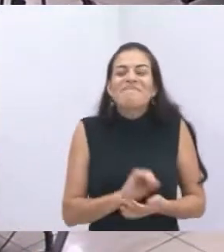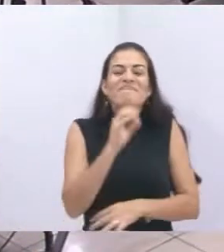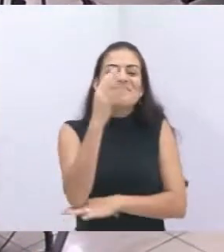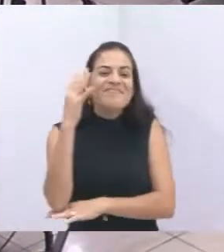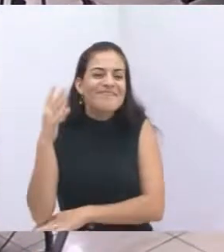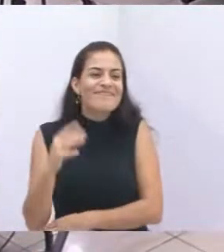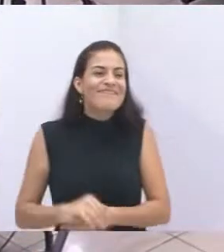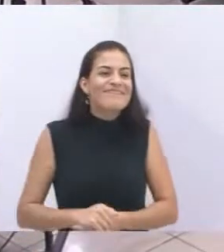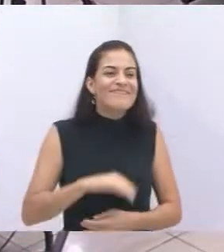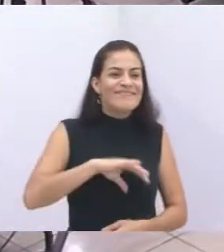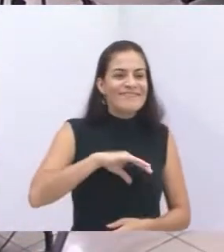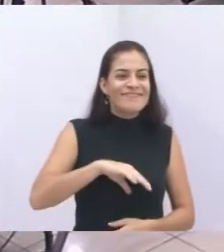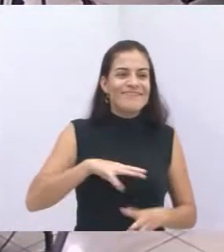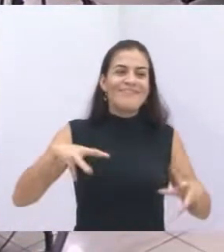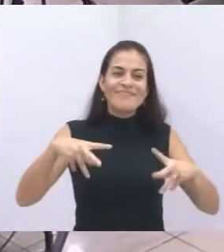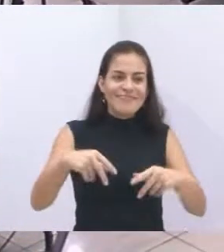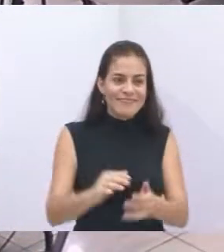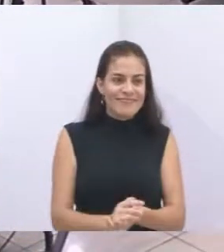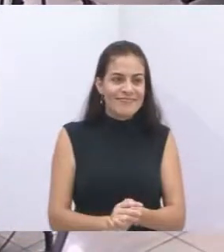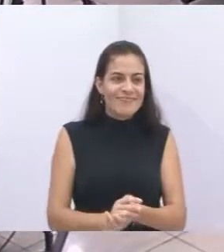convite da vereadora Sônia.